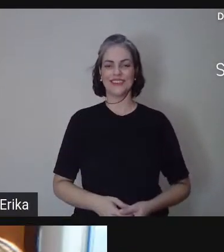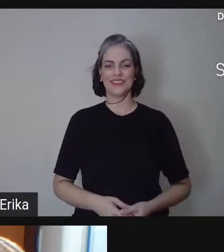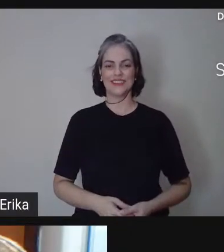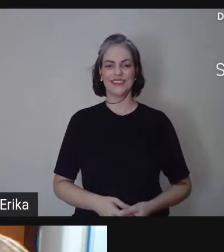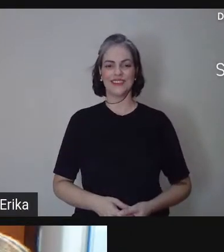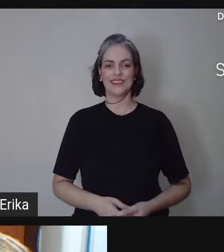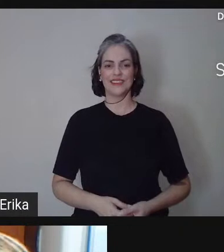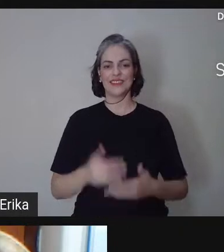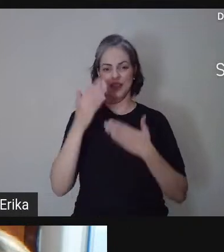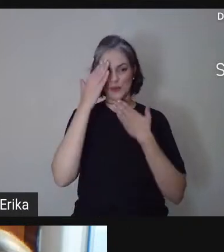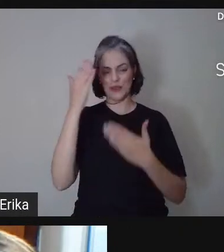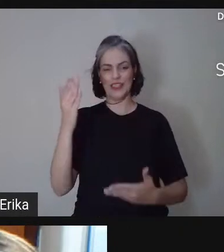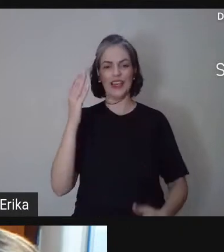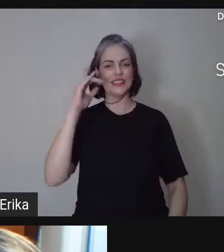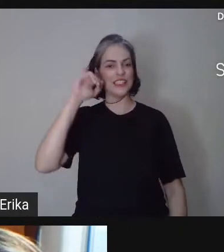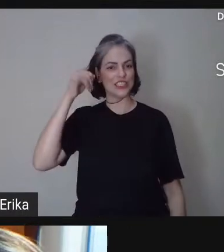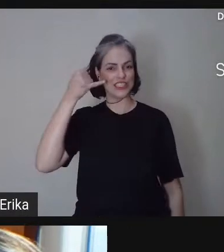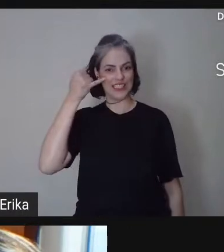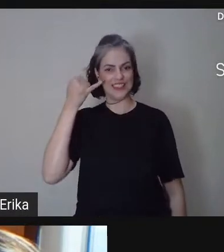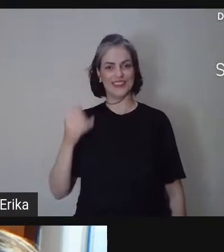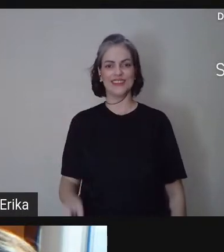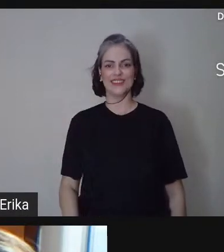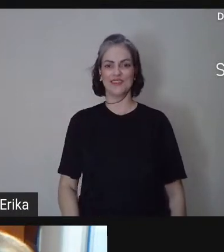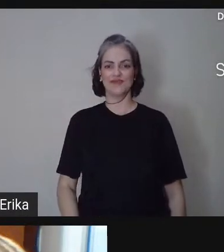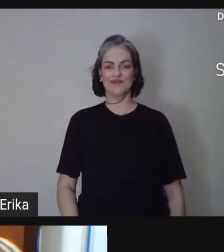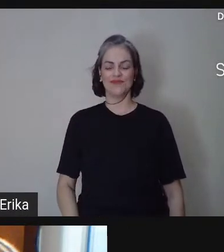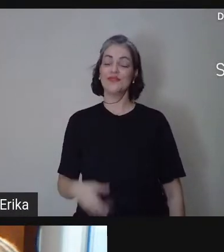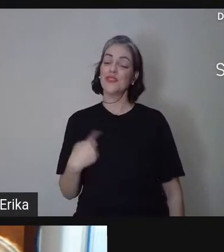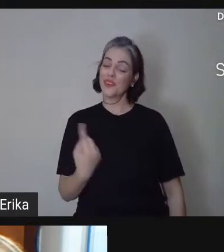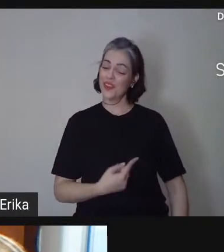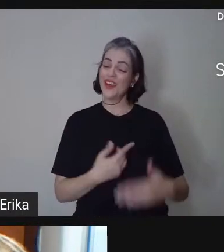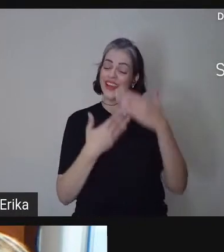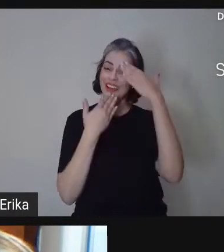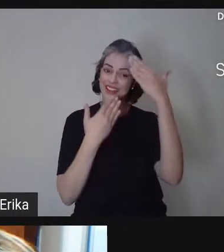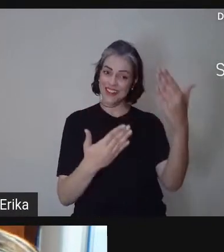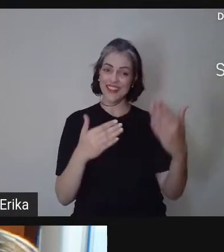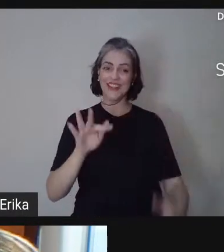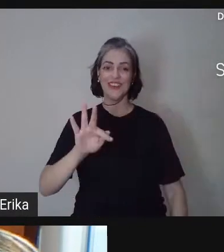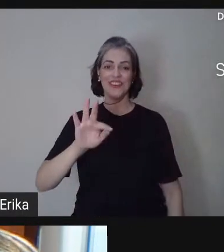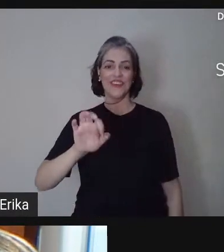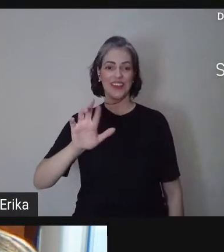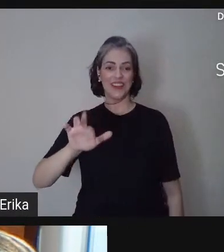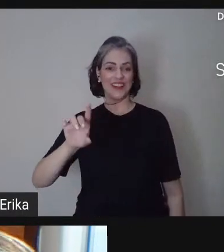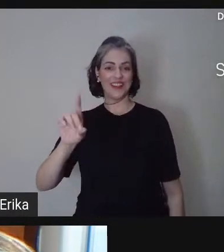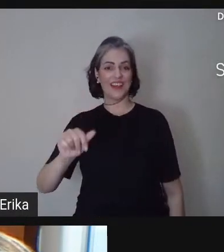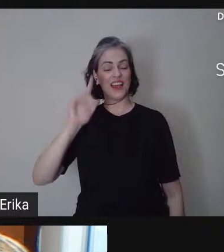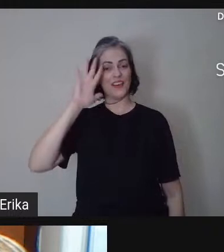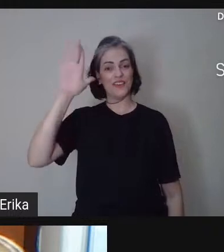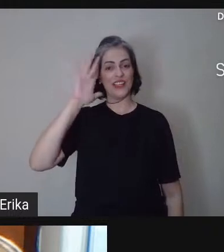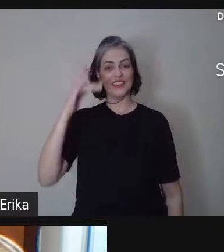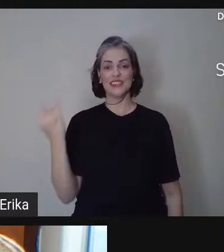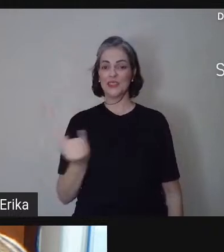Obrigada, Janaína. Nós te agradecemos, Fernanda, pelas reflexões, esse momento inicial aqui do nosso